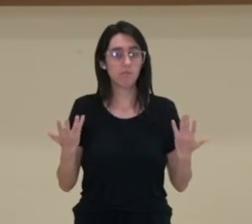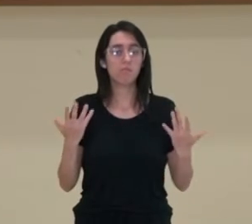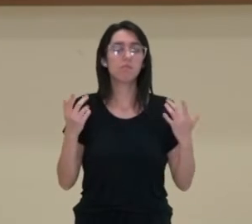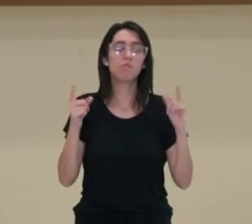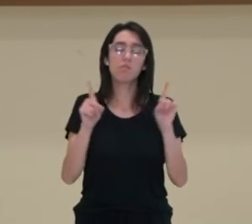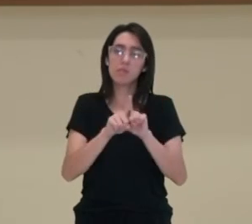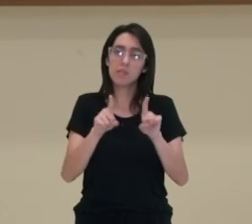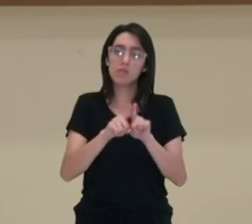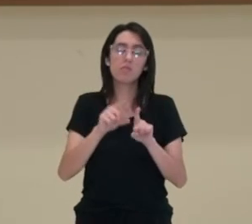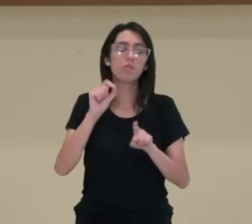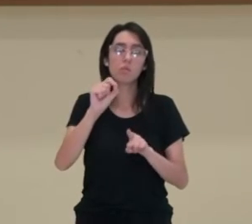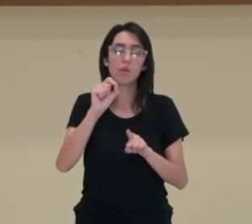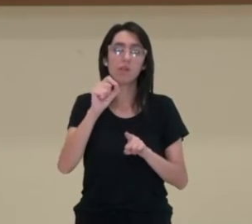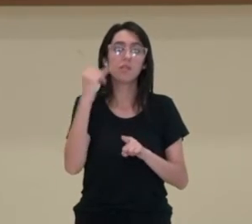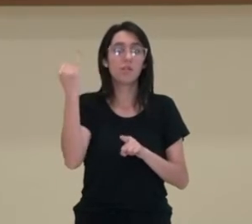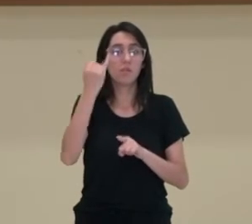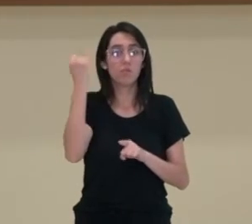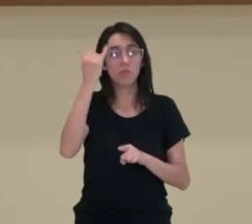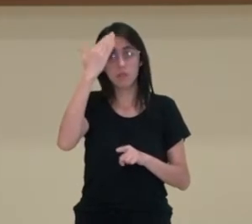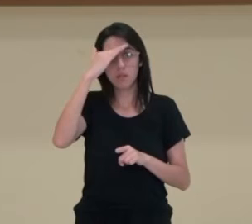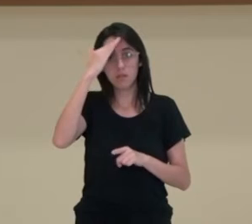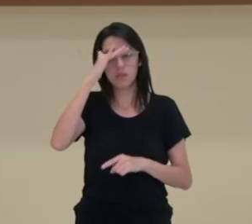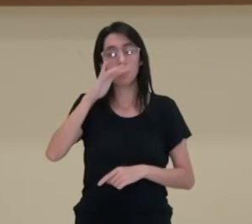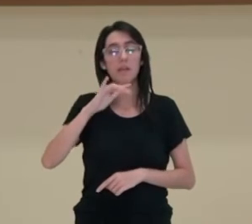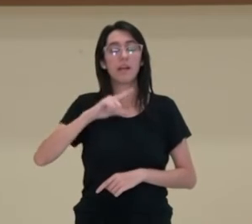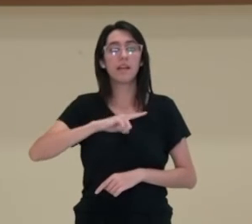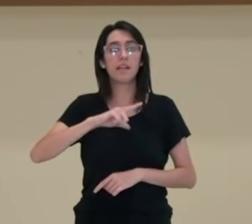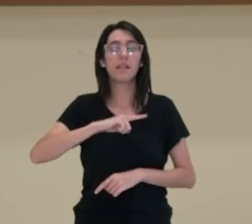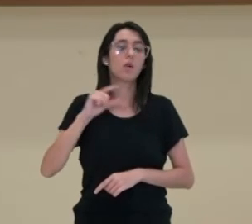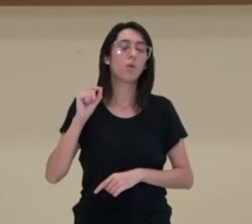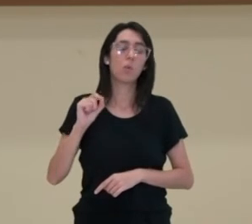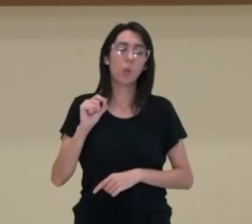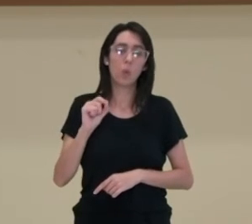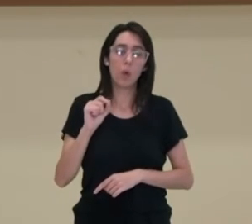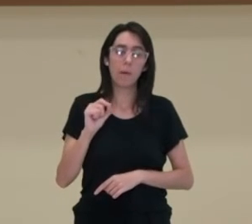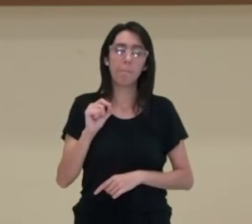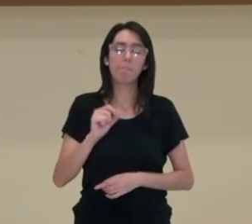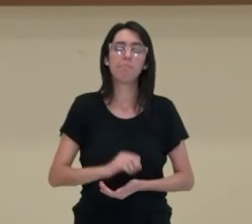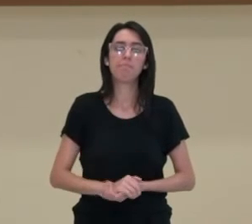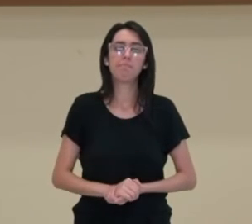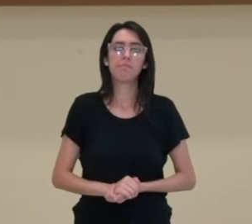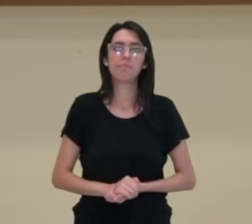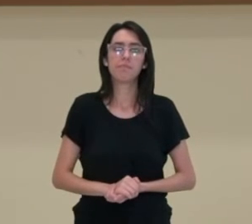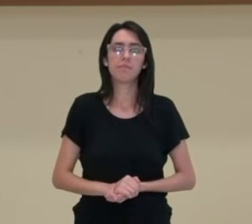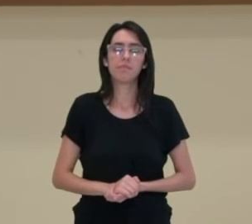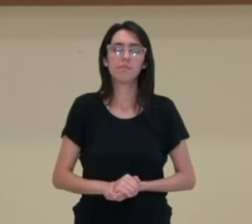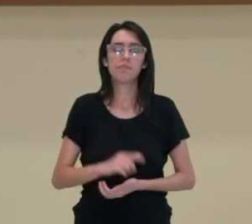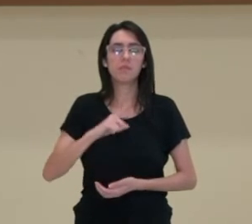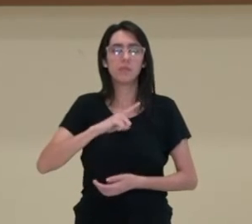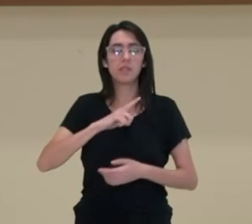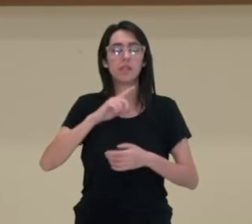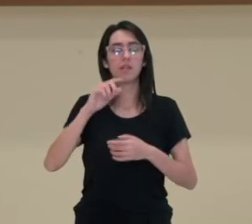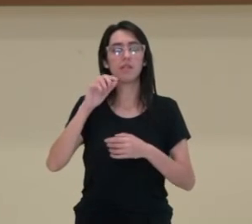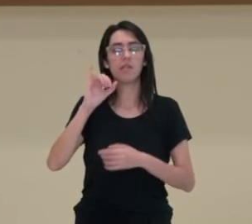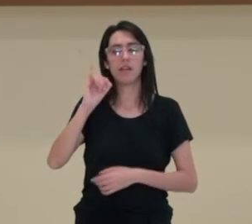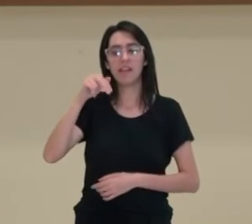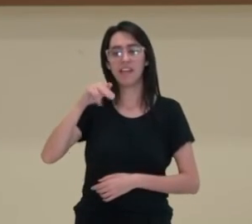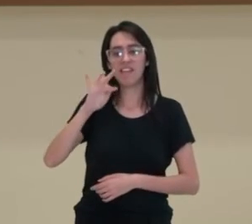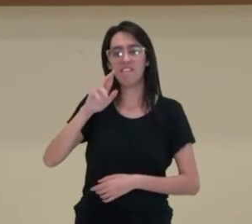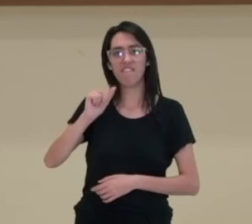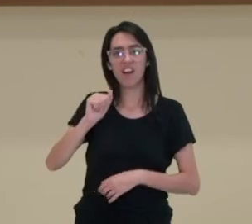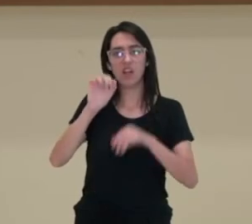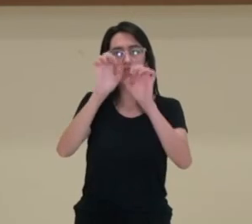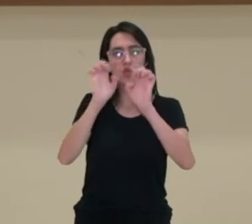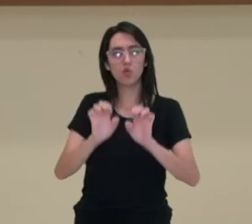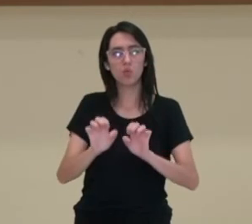obviamente, temos que potencializar o aspecto ligado à questão de infraestrutura energética,